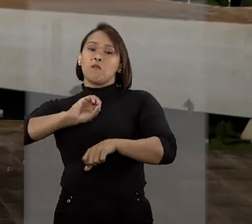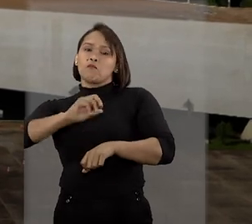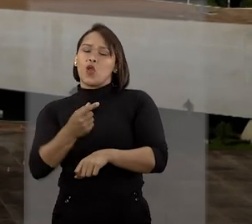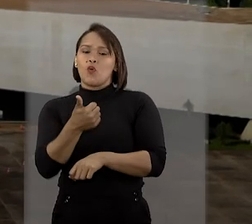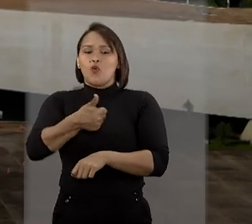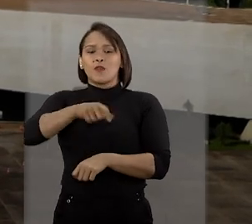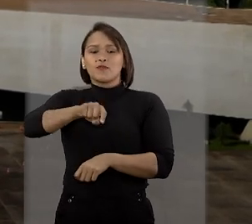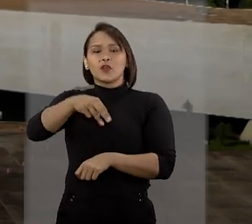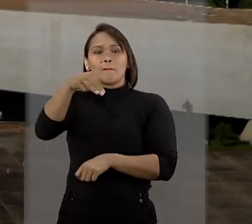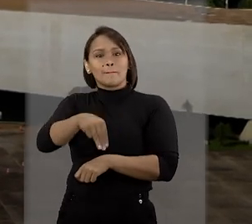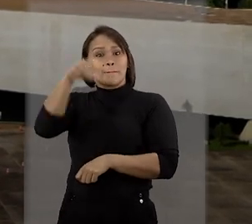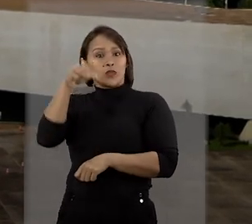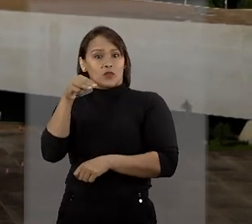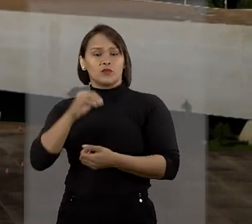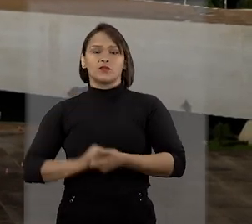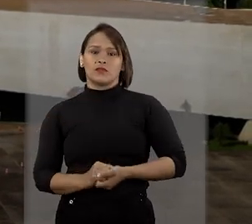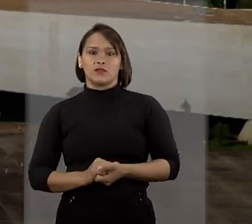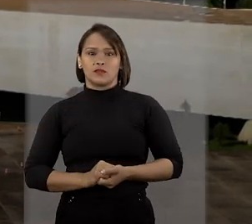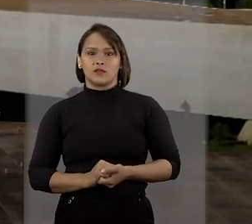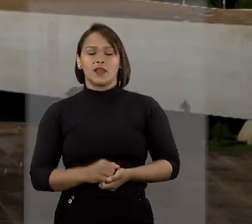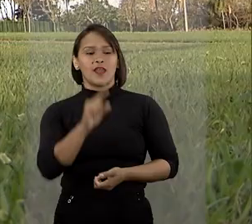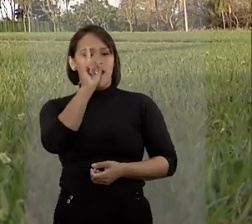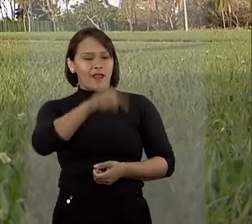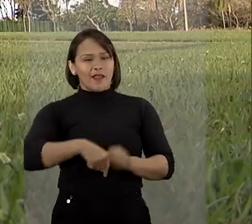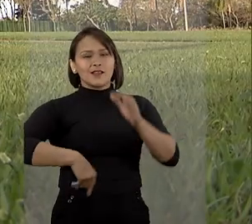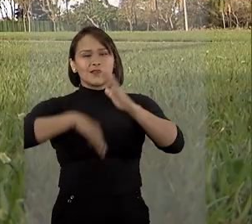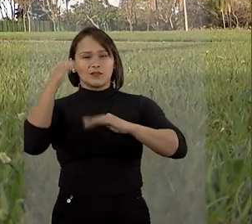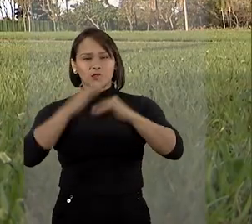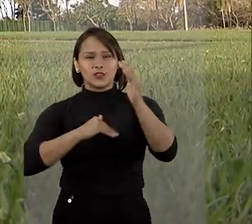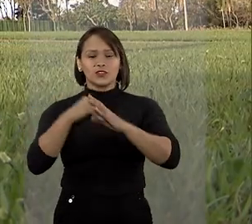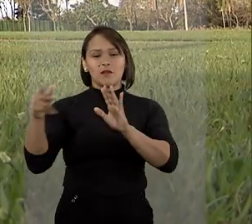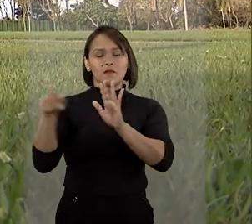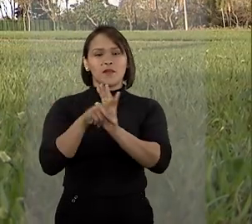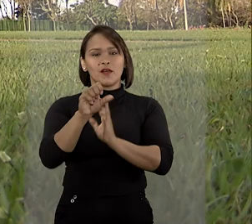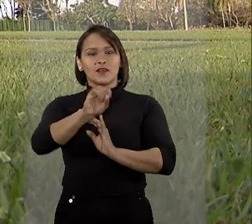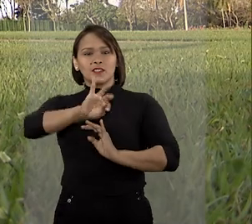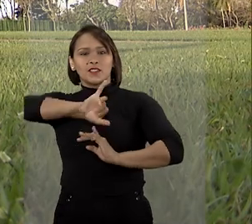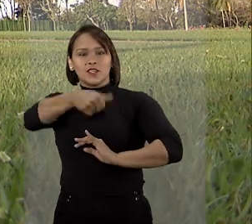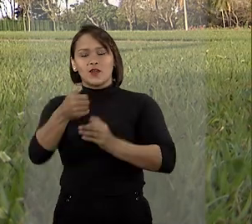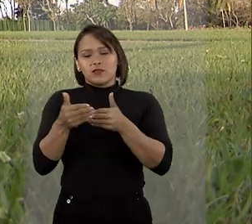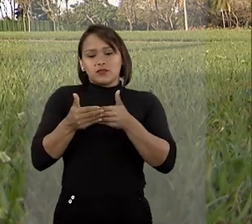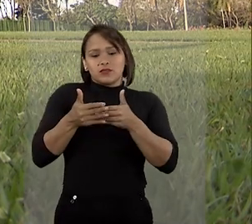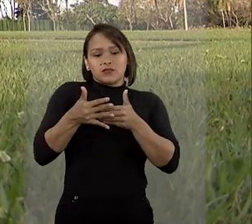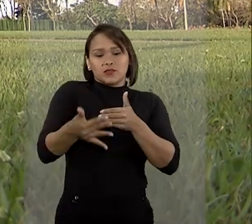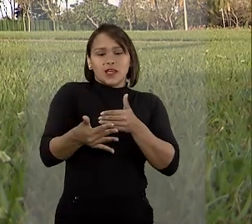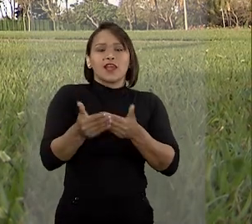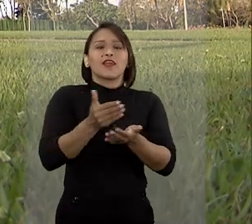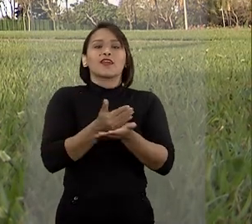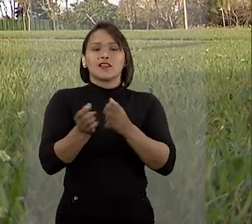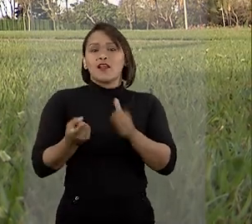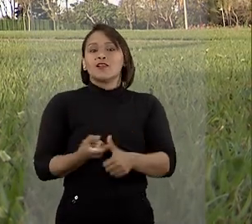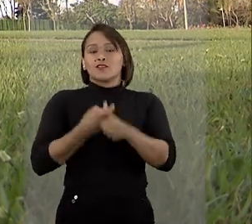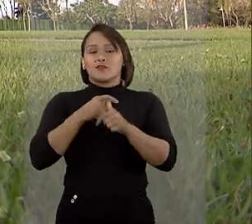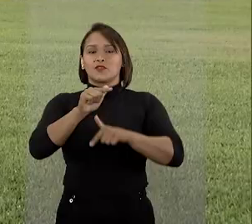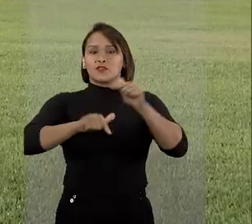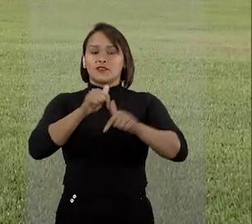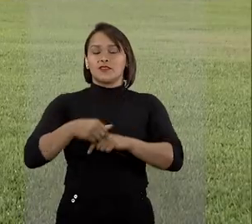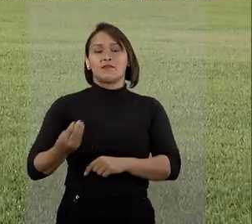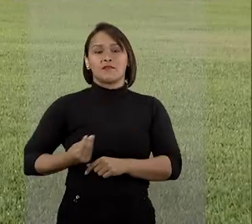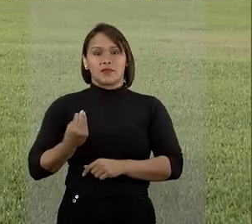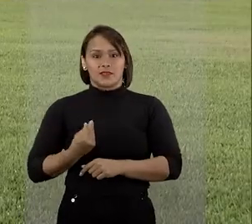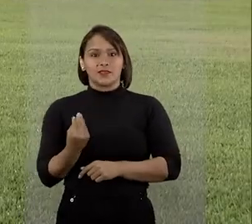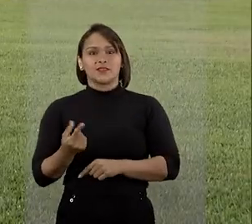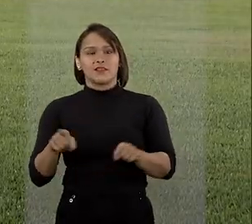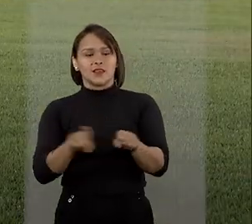hora, ou 1,3 por minuto. Essa é a produtividade do STJ desde o início da suspensão das